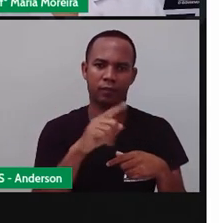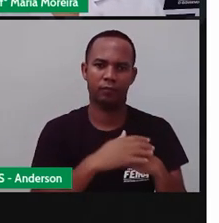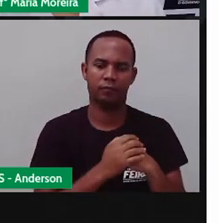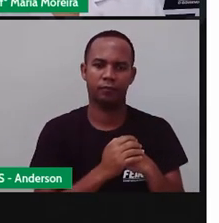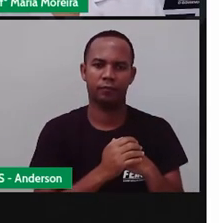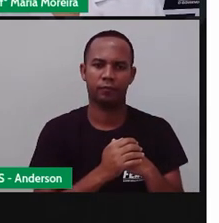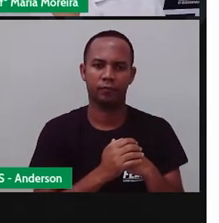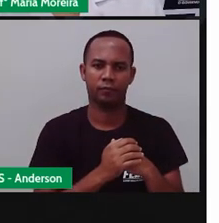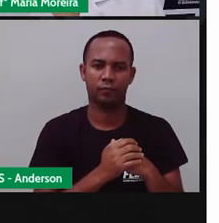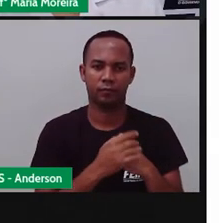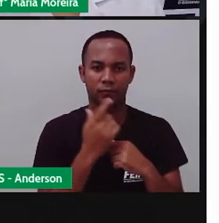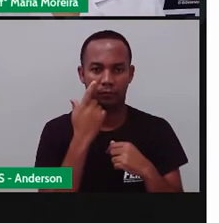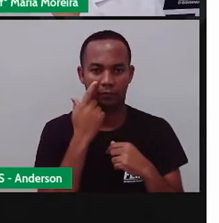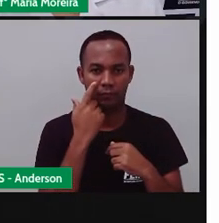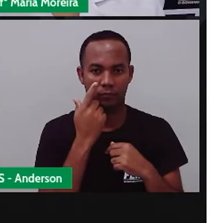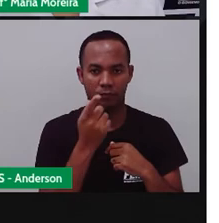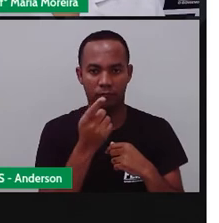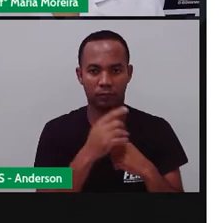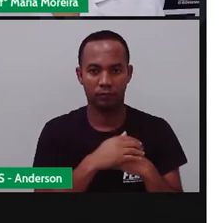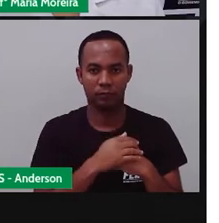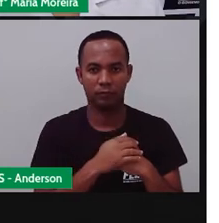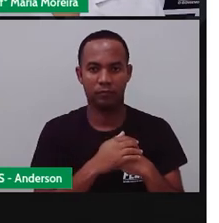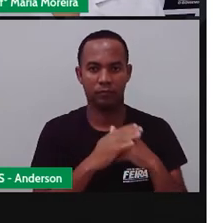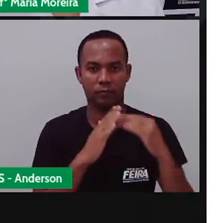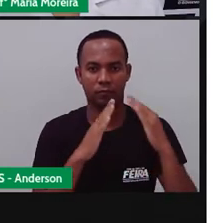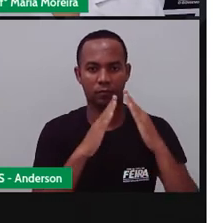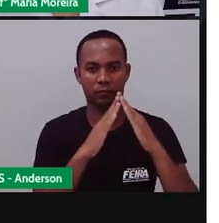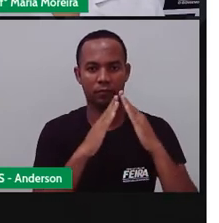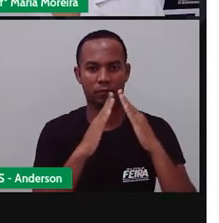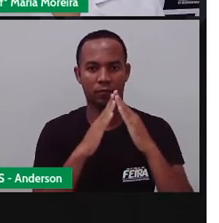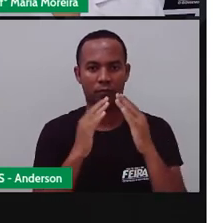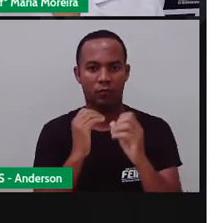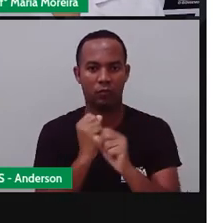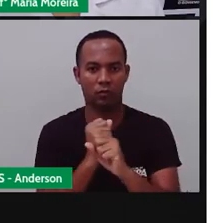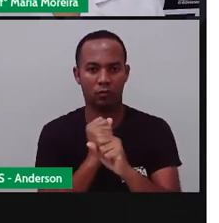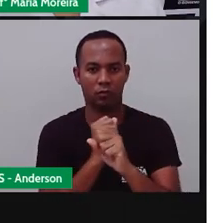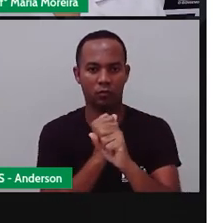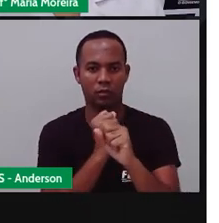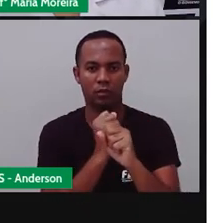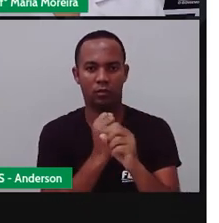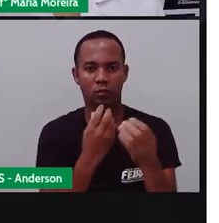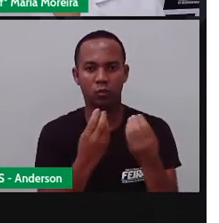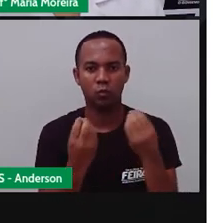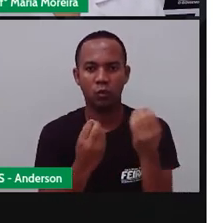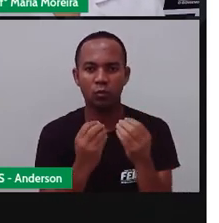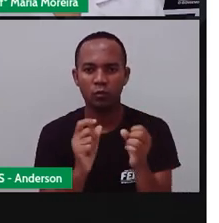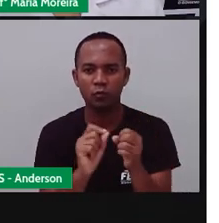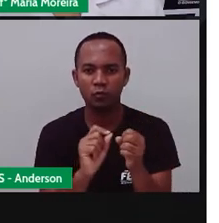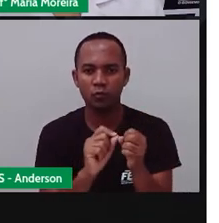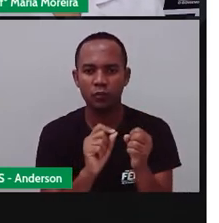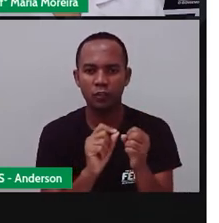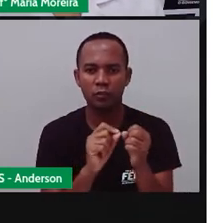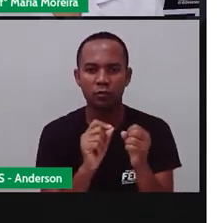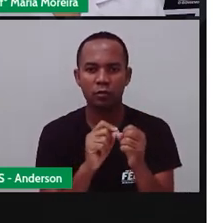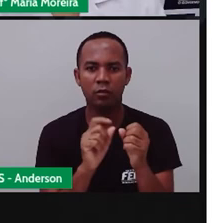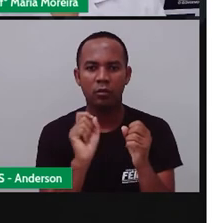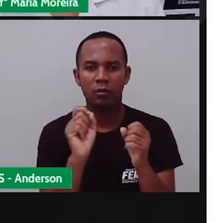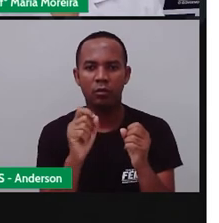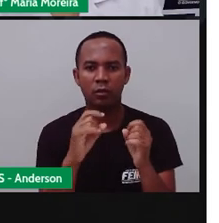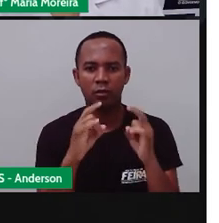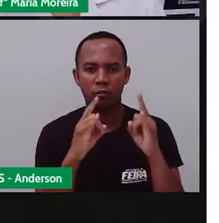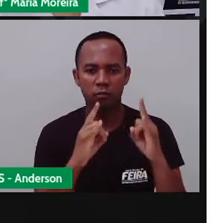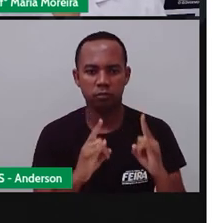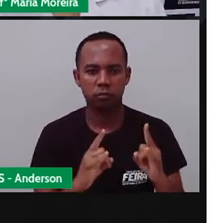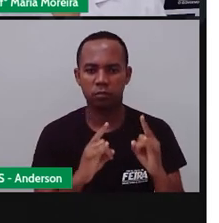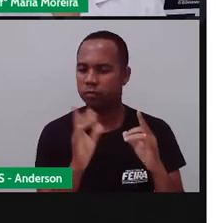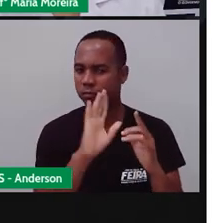Bom, basicamente, né? As palafitas são construções de madeira feita com estacas, né? Que elevam as